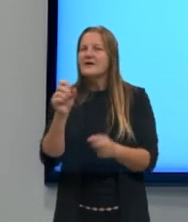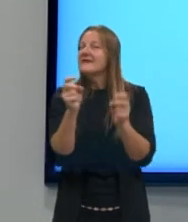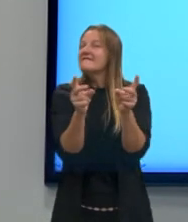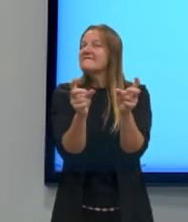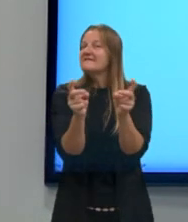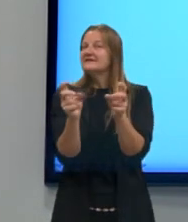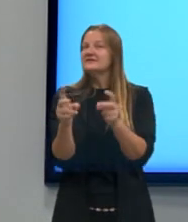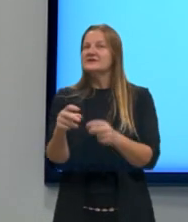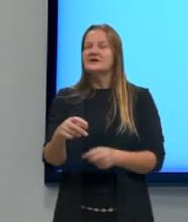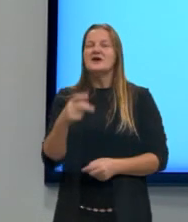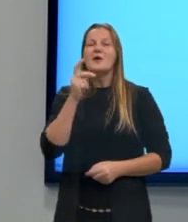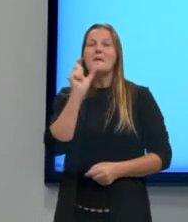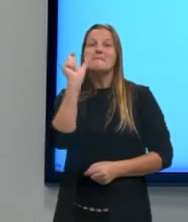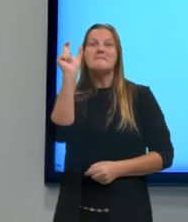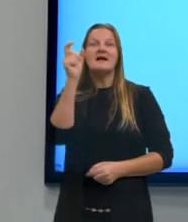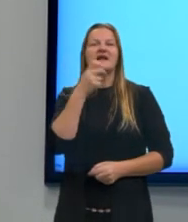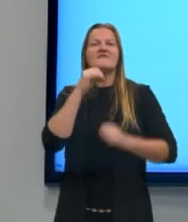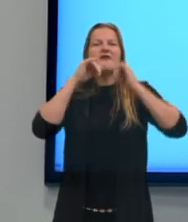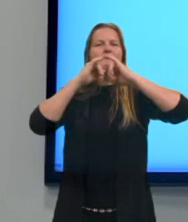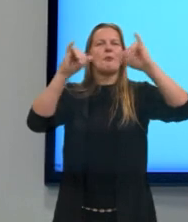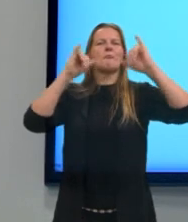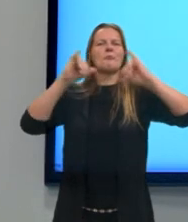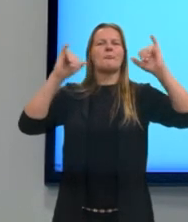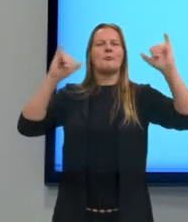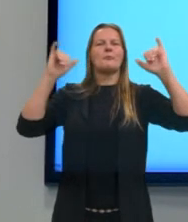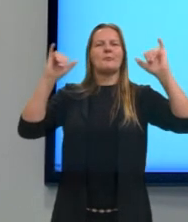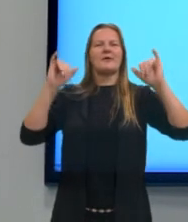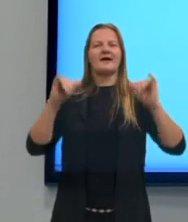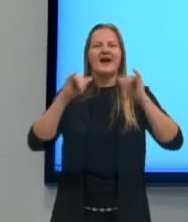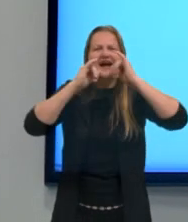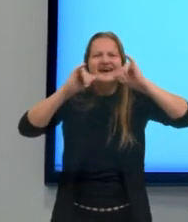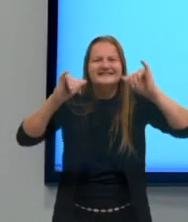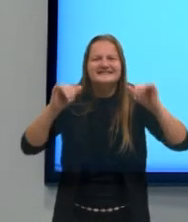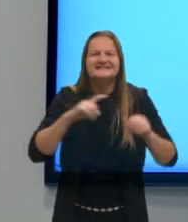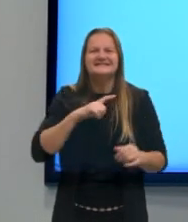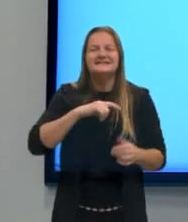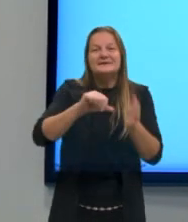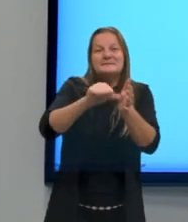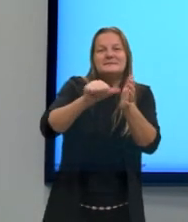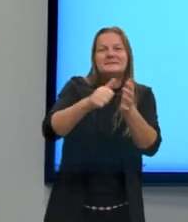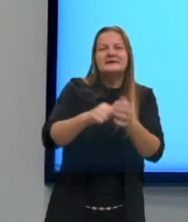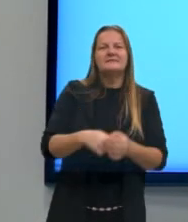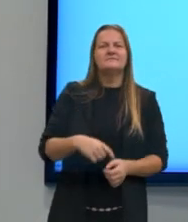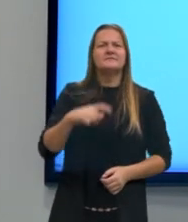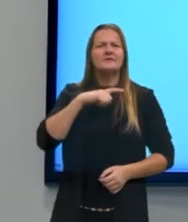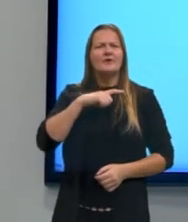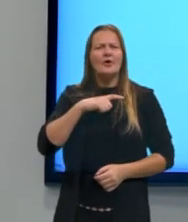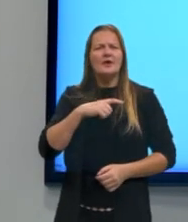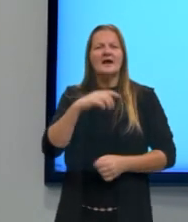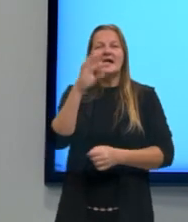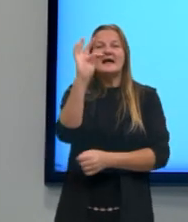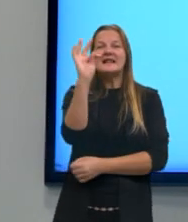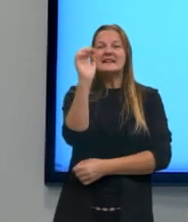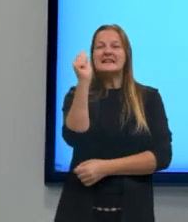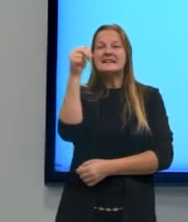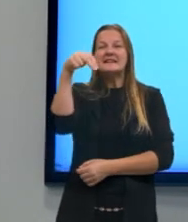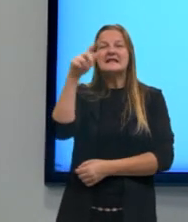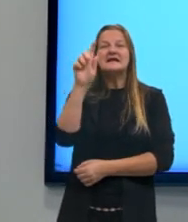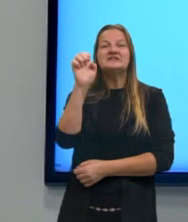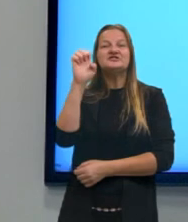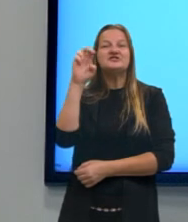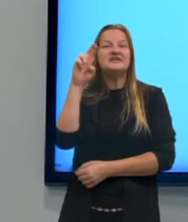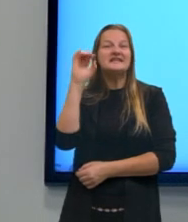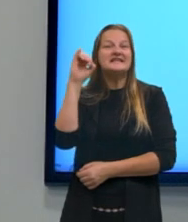mas os três se referem de maneiras diferentes. A gente tem o primeiro dizendo, olha a tangerina, o segundo